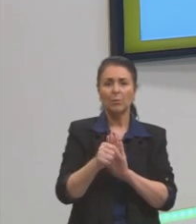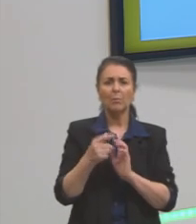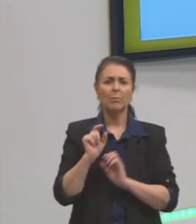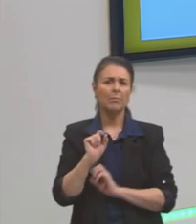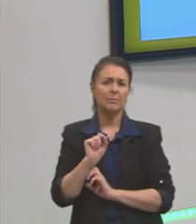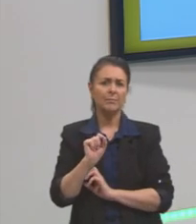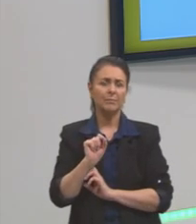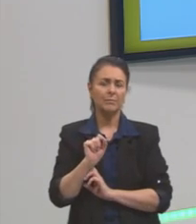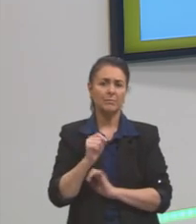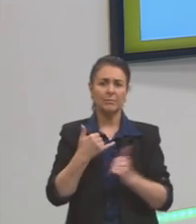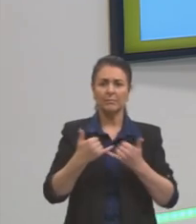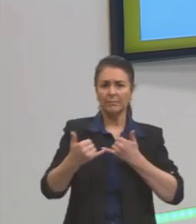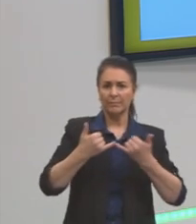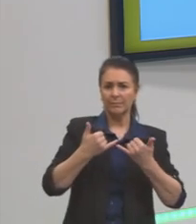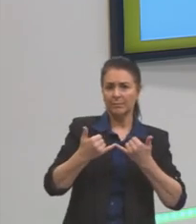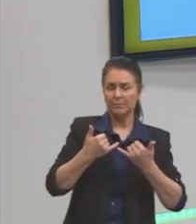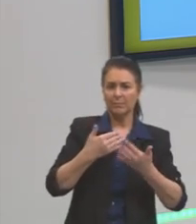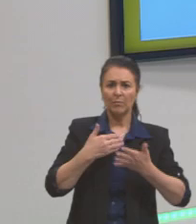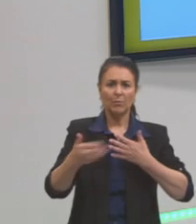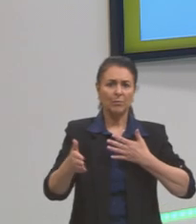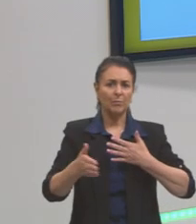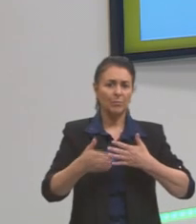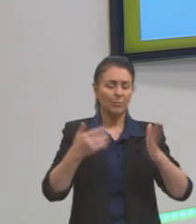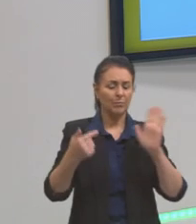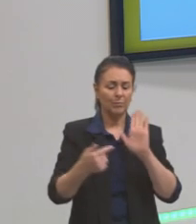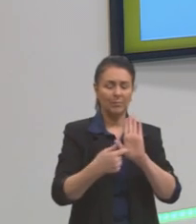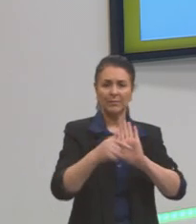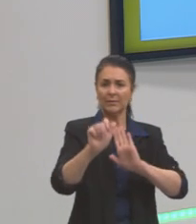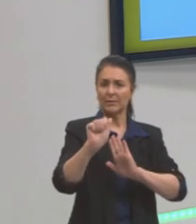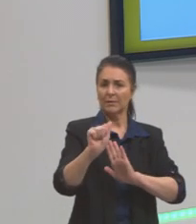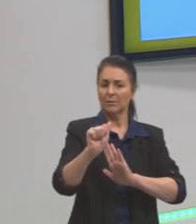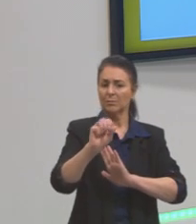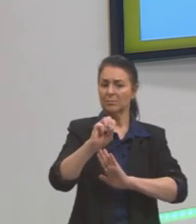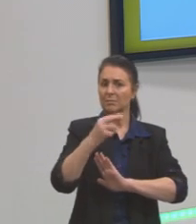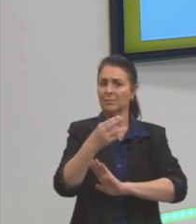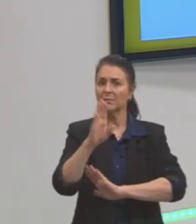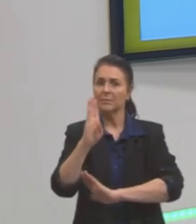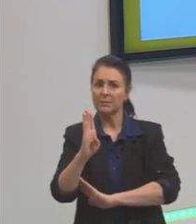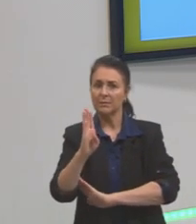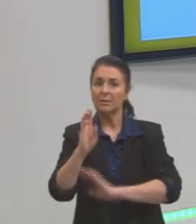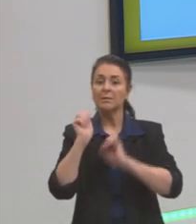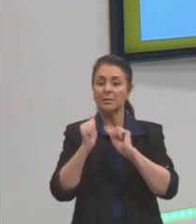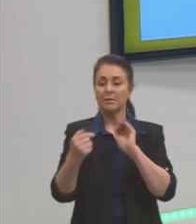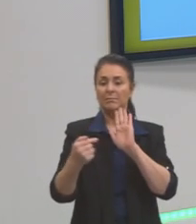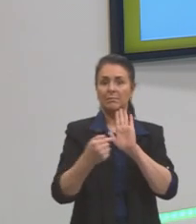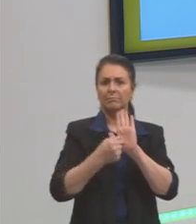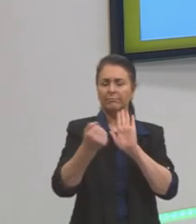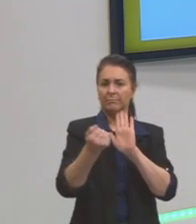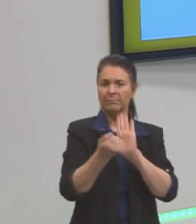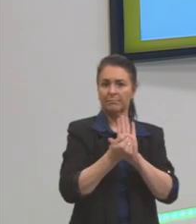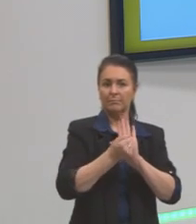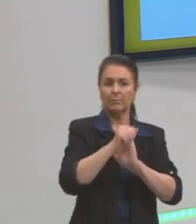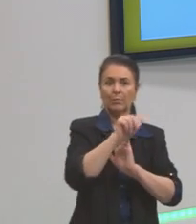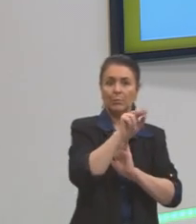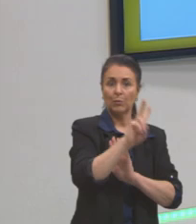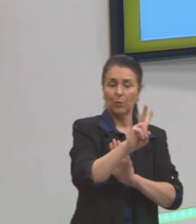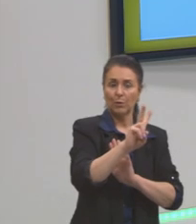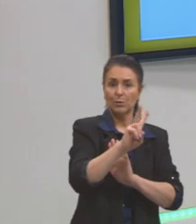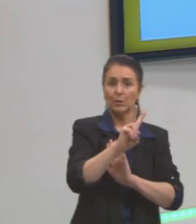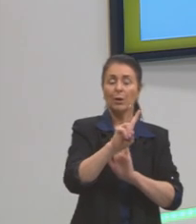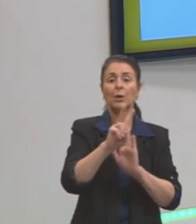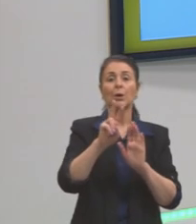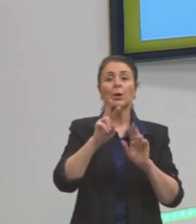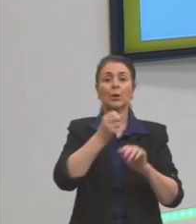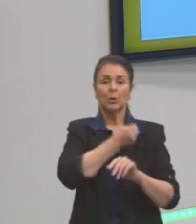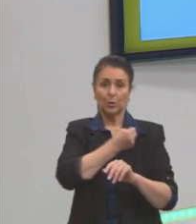um exemplo, correto? Qualquer ponto A, qualquer ponto B, nós podemos marcar a partir de dois números reais, certo?